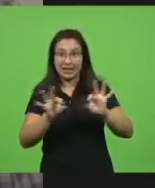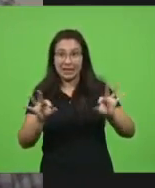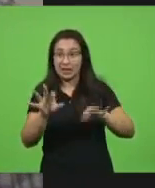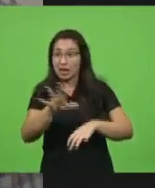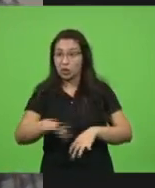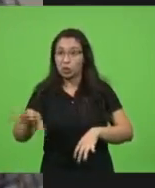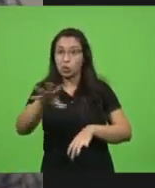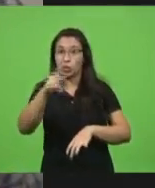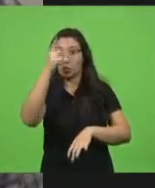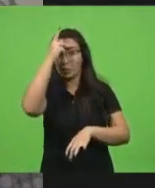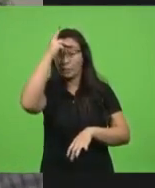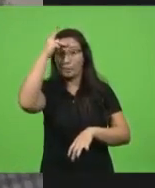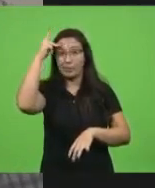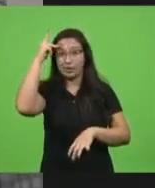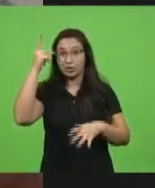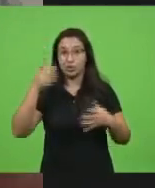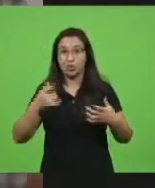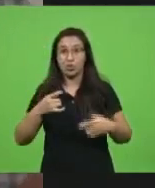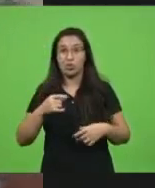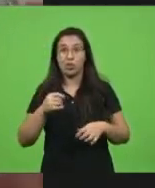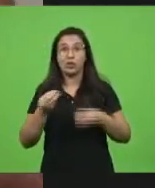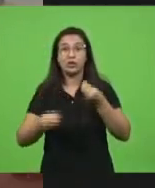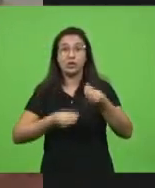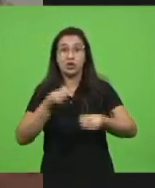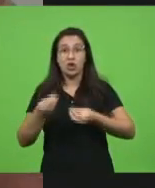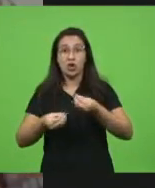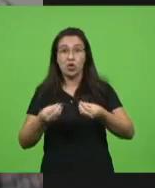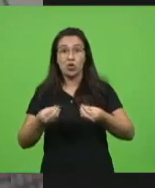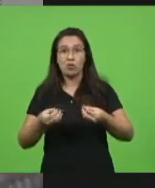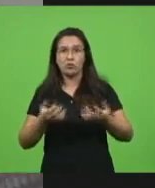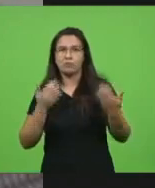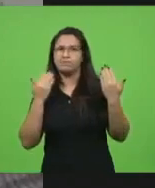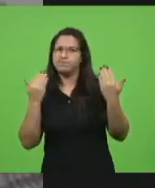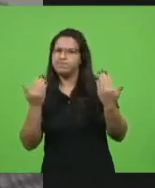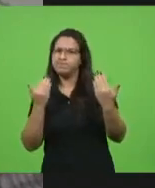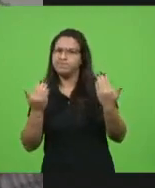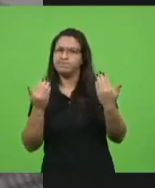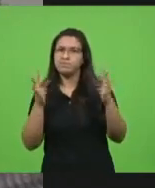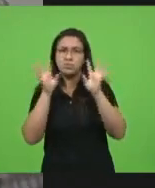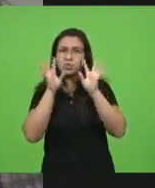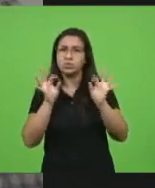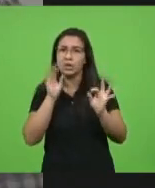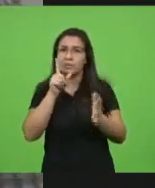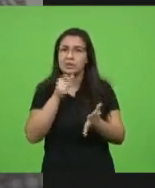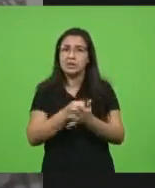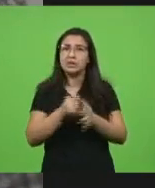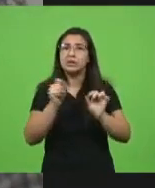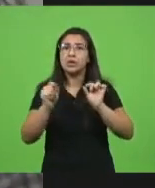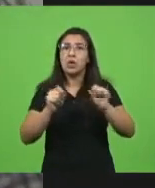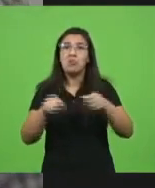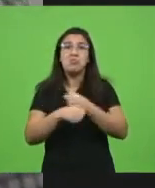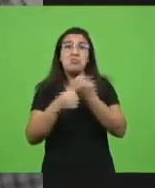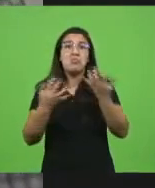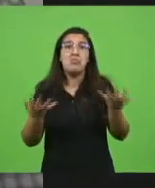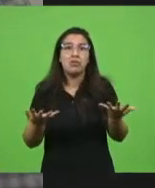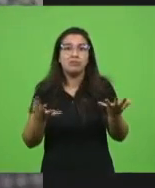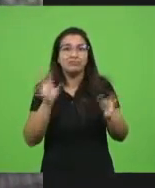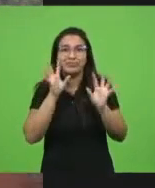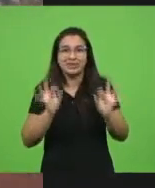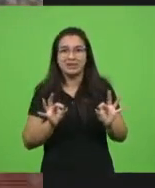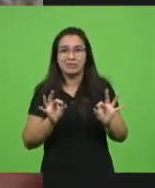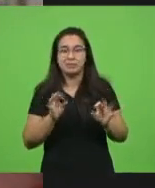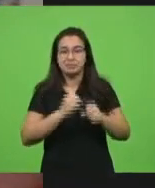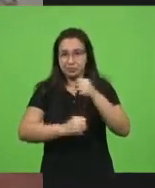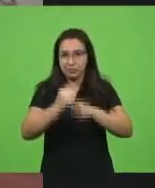desacreditadas, não sabem o que rumo tomar. Nós fechamos no ano passado,